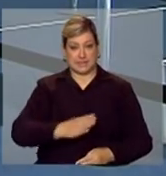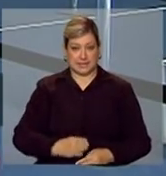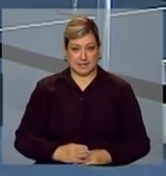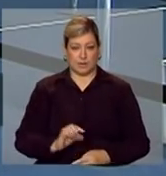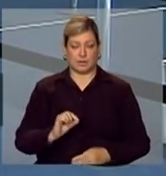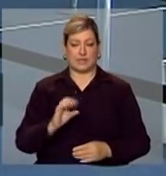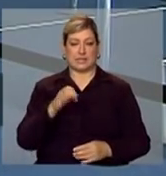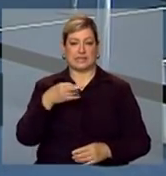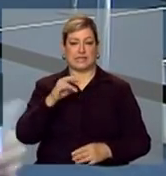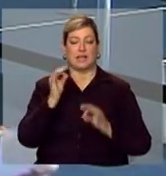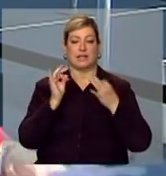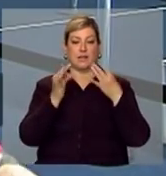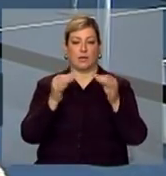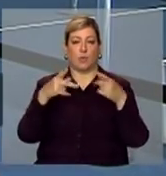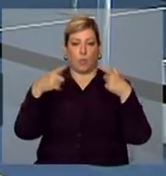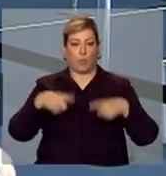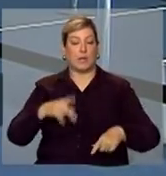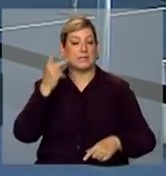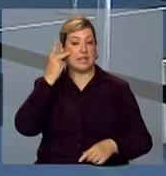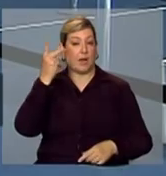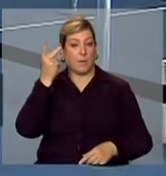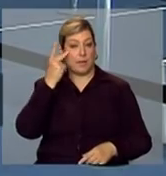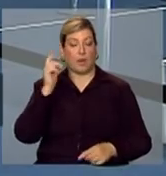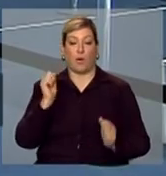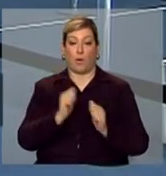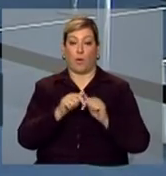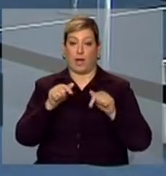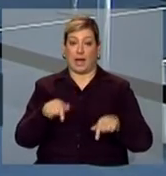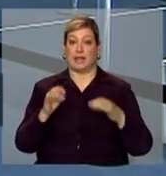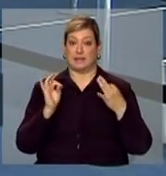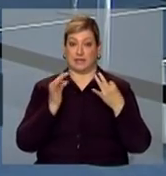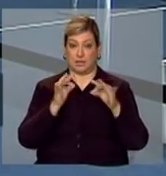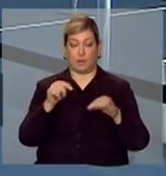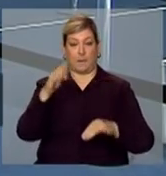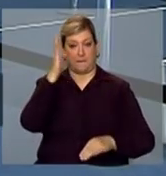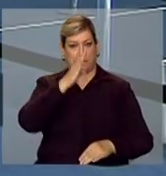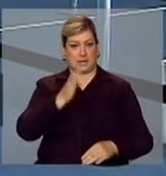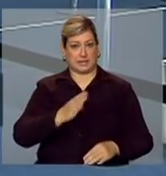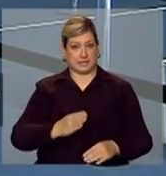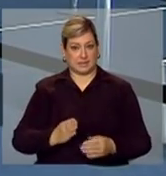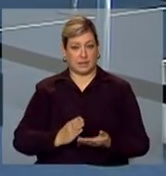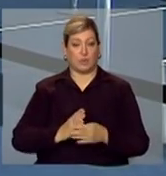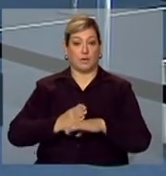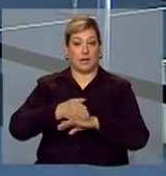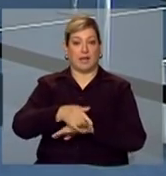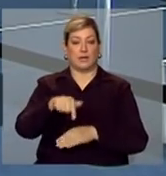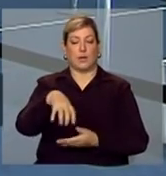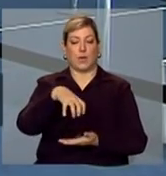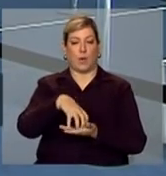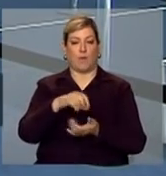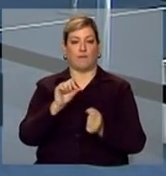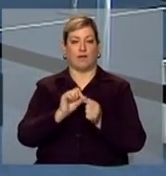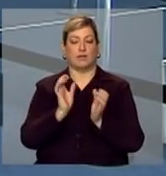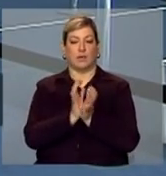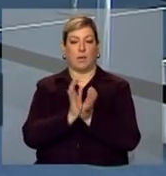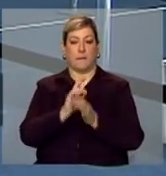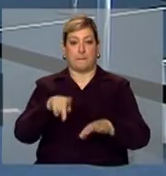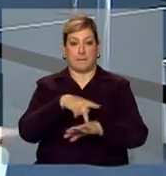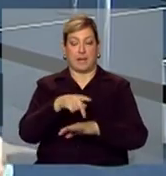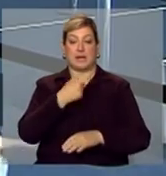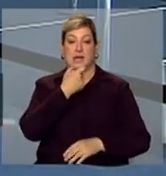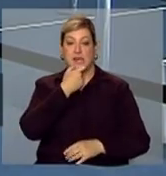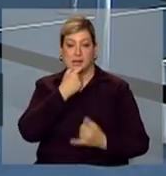centro tecnológico em São Paulo. Com essa tecnologia, o Brasil entra no grupo formado por países como